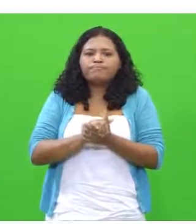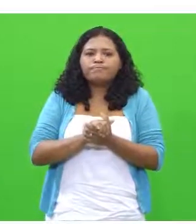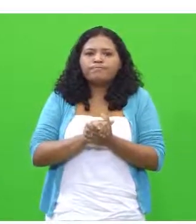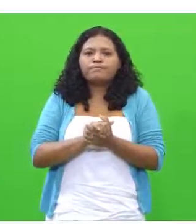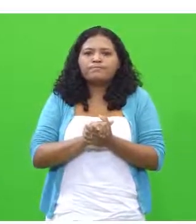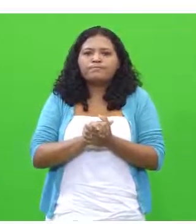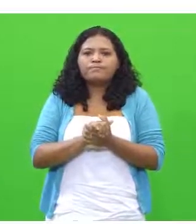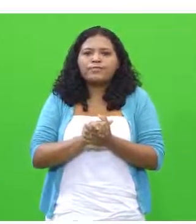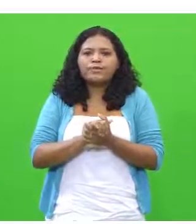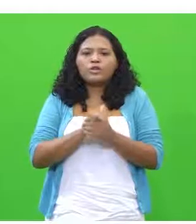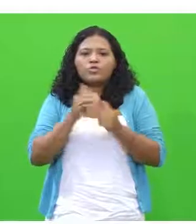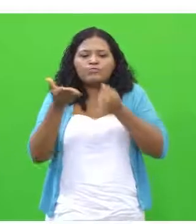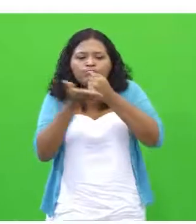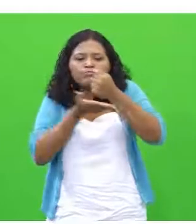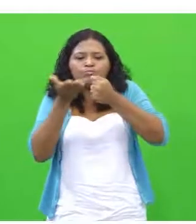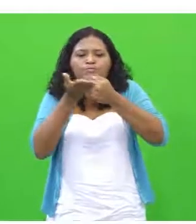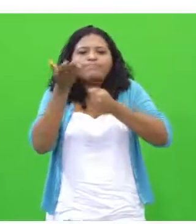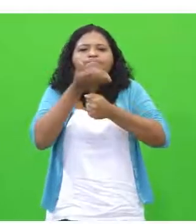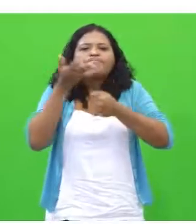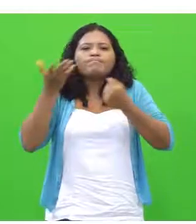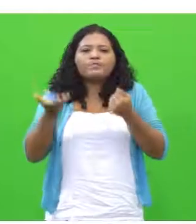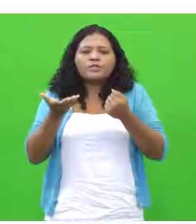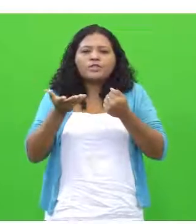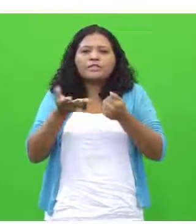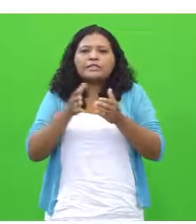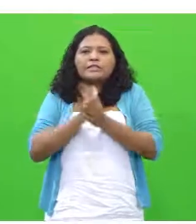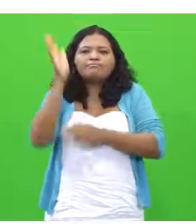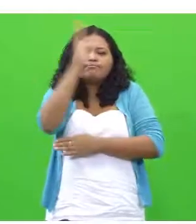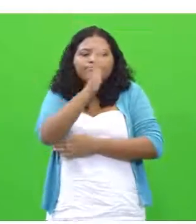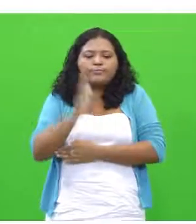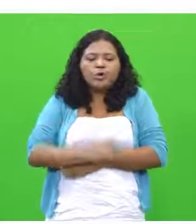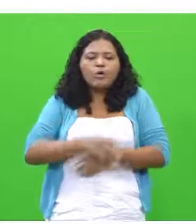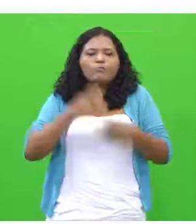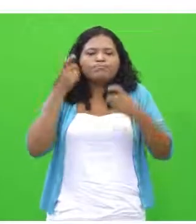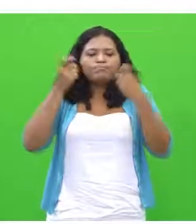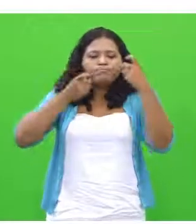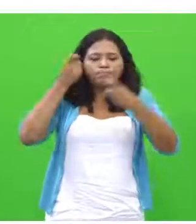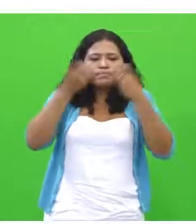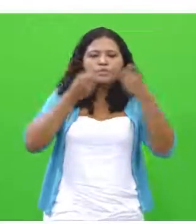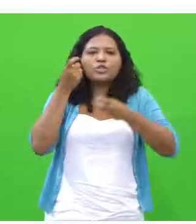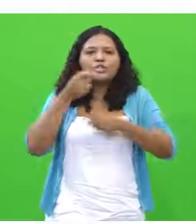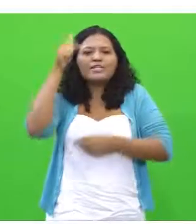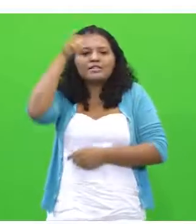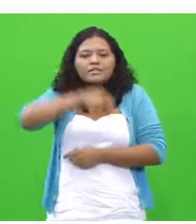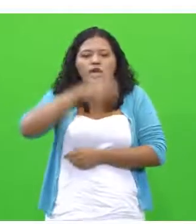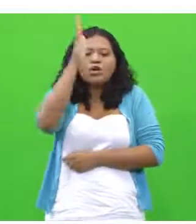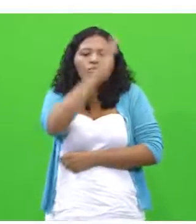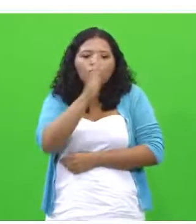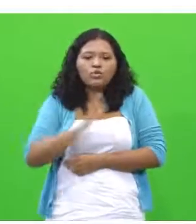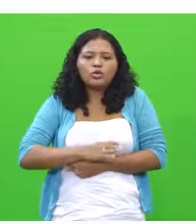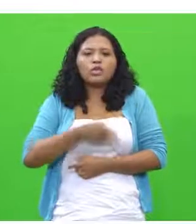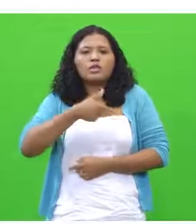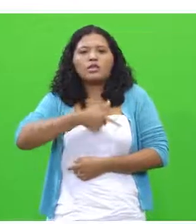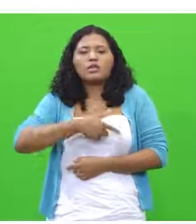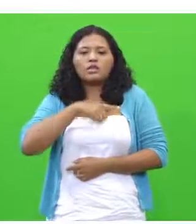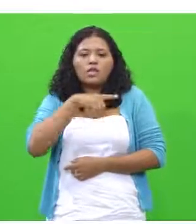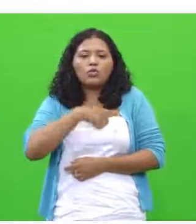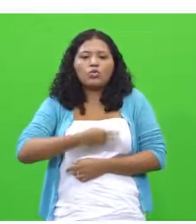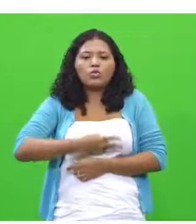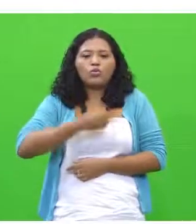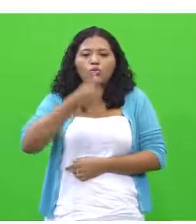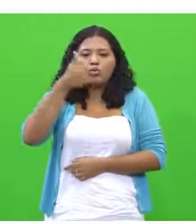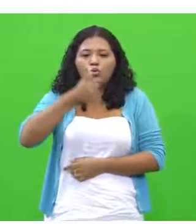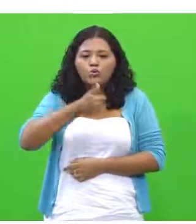em nível e em caráter nacional. É uma situação que está acontecendo no Brasil. Nós temos dois conselhos, tem o